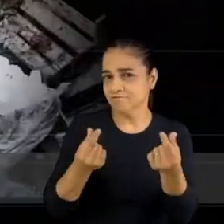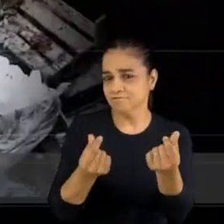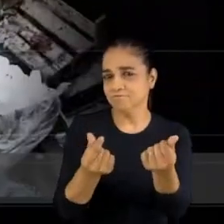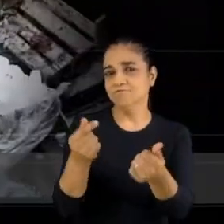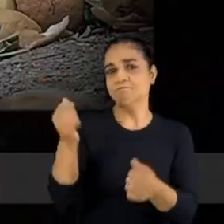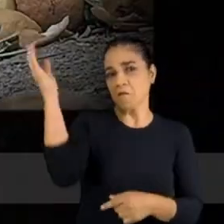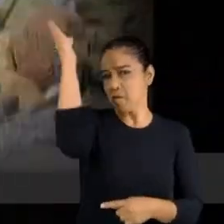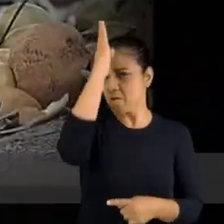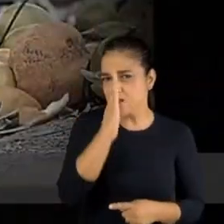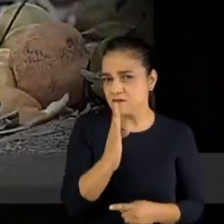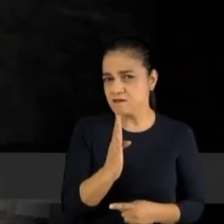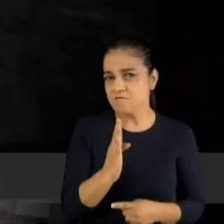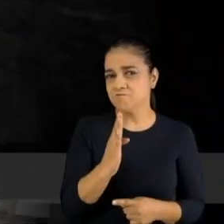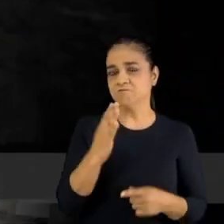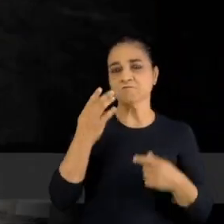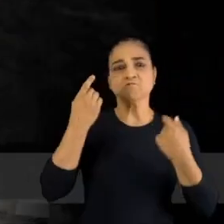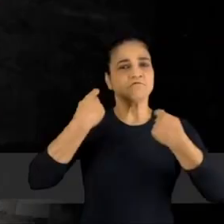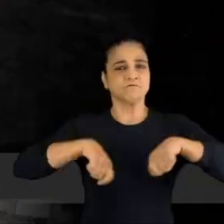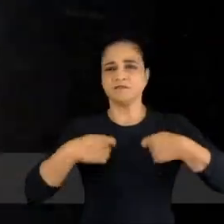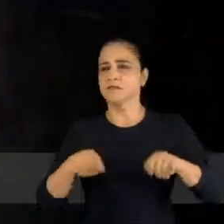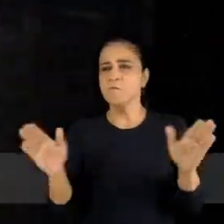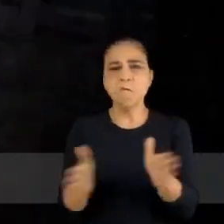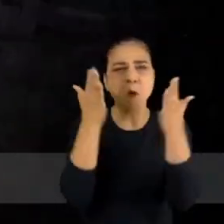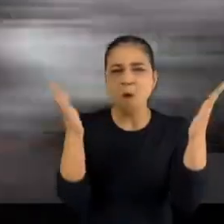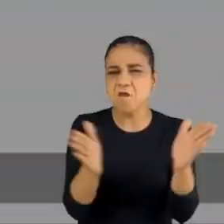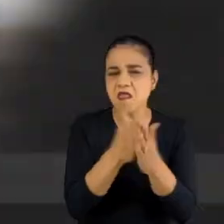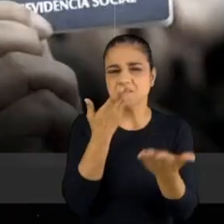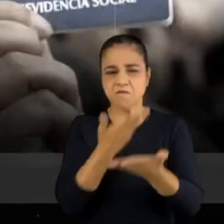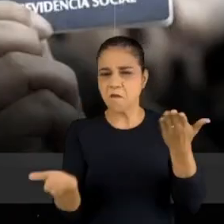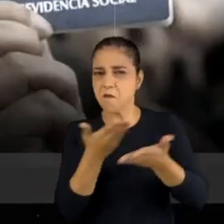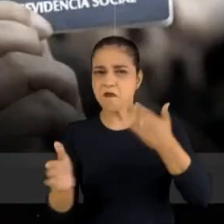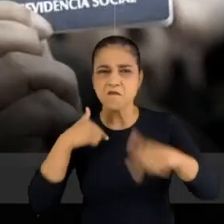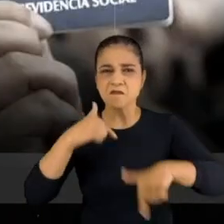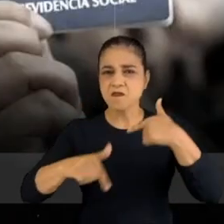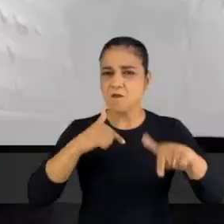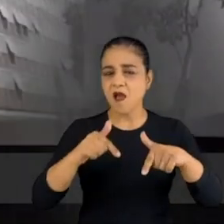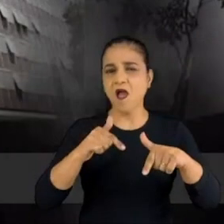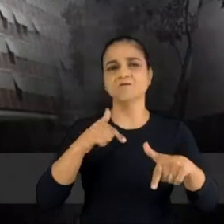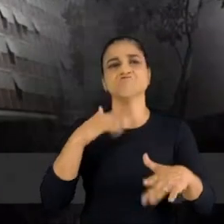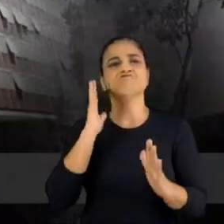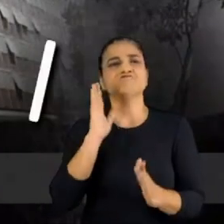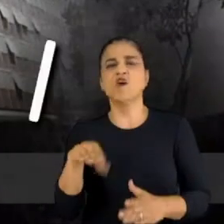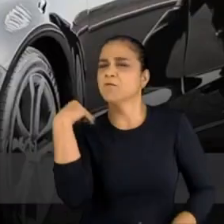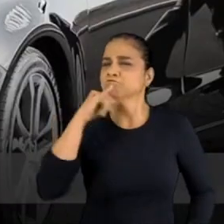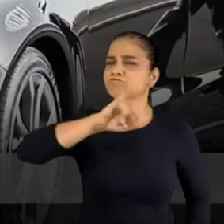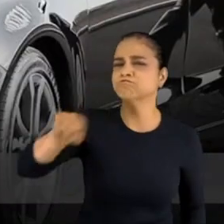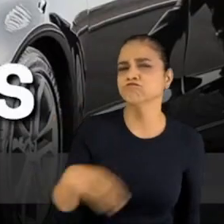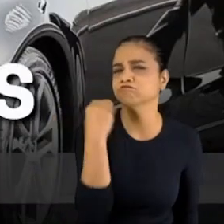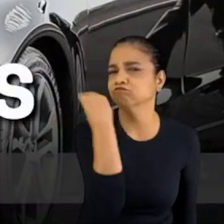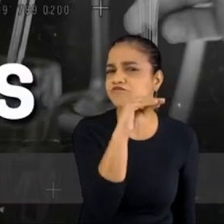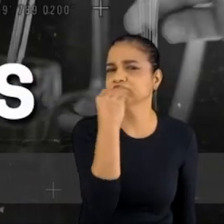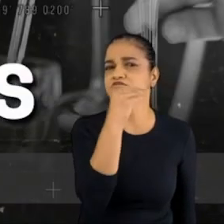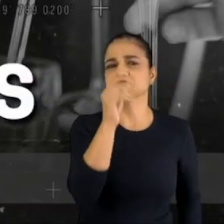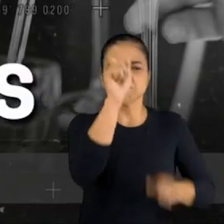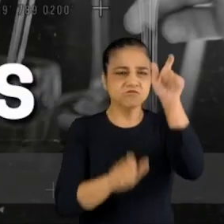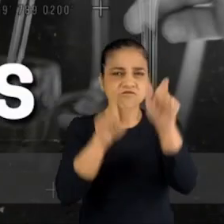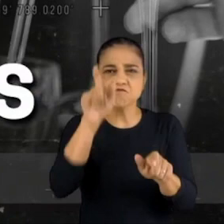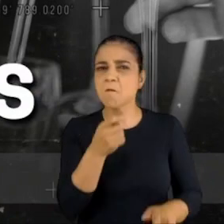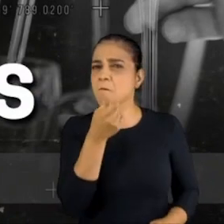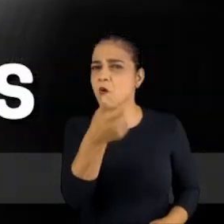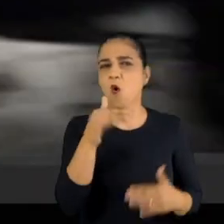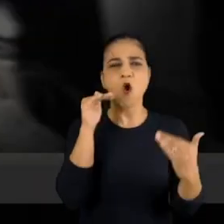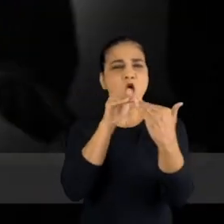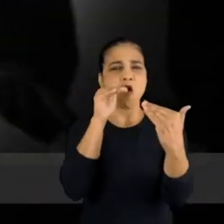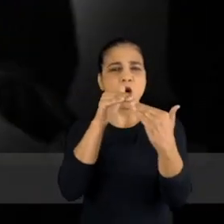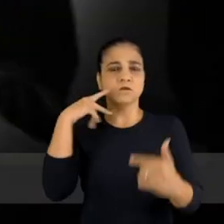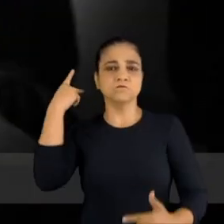que um país rico como o nosso não merece tanta pobreza e desemprego, que já chega de tantos privilégios para tão